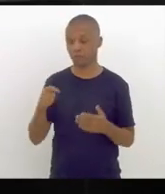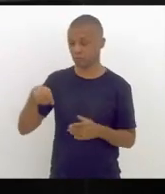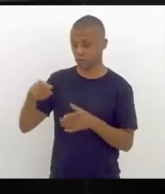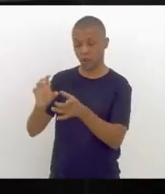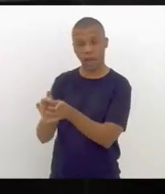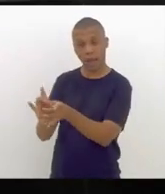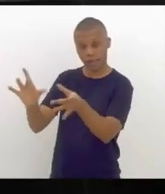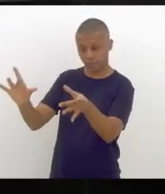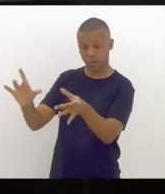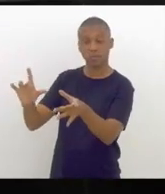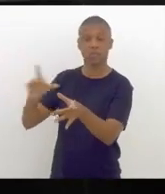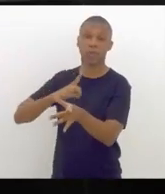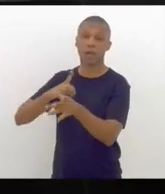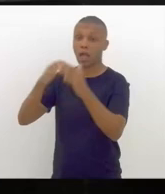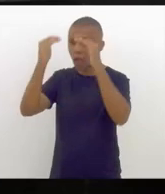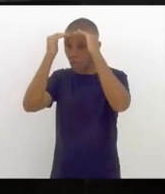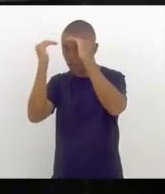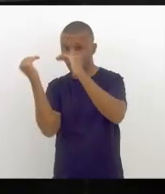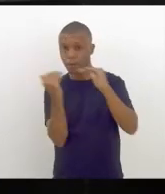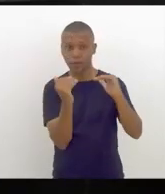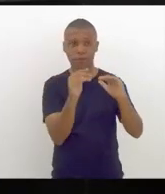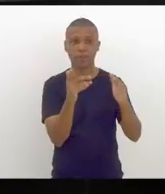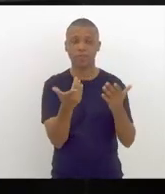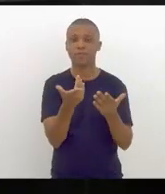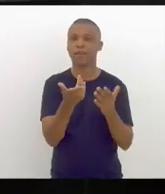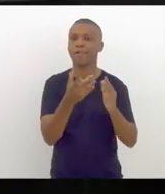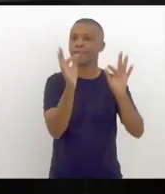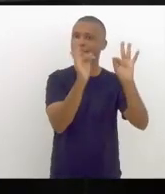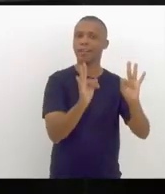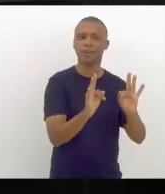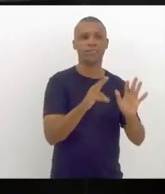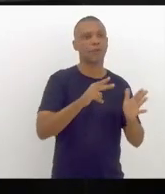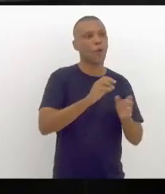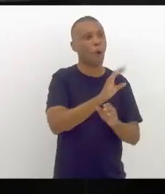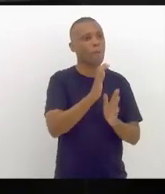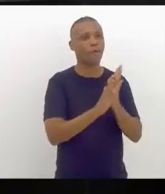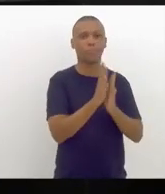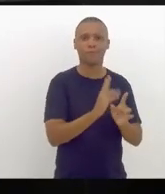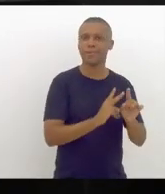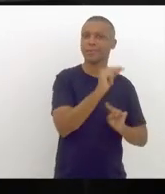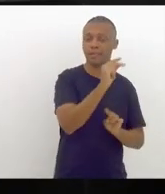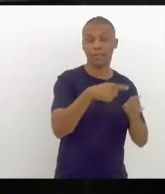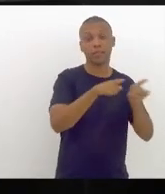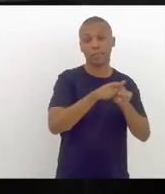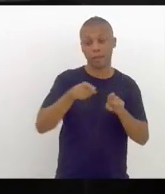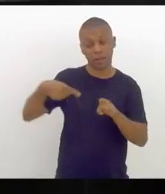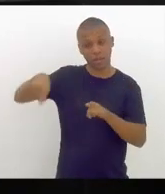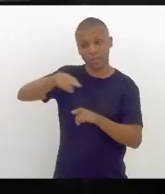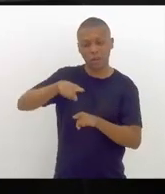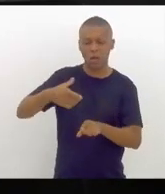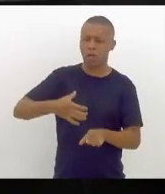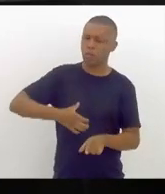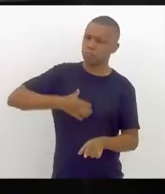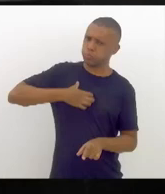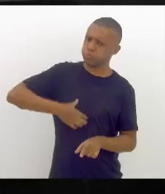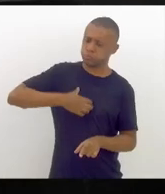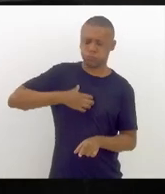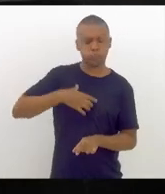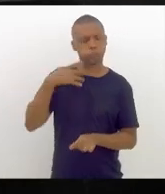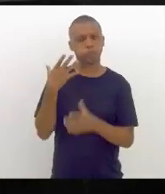há respeito aos que estão felizes, mas também há que se ter respeito àqueles que ainda não se